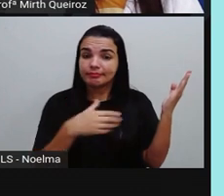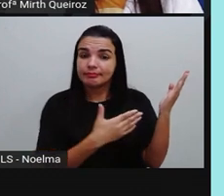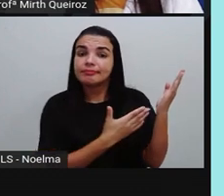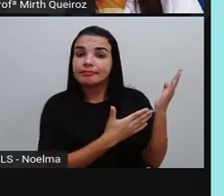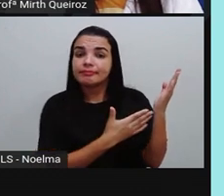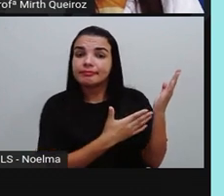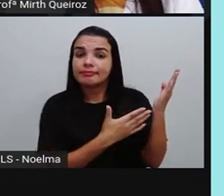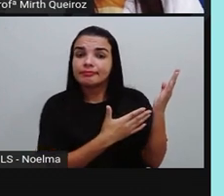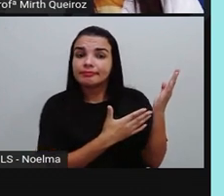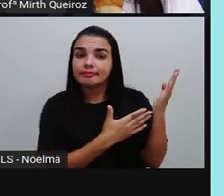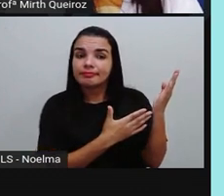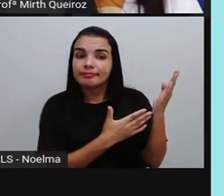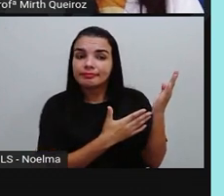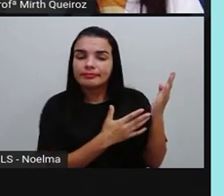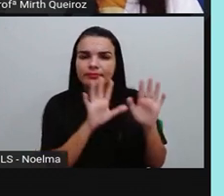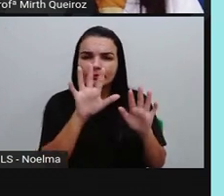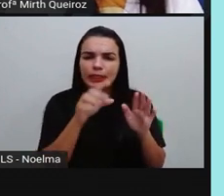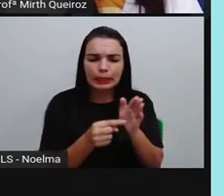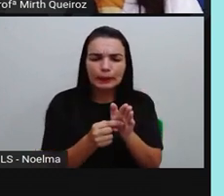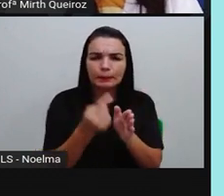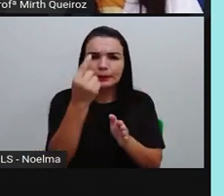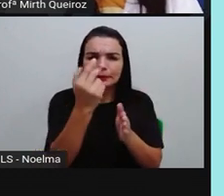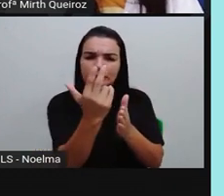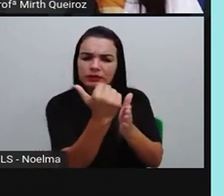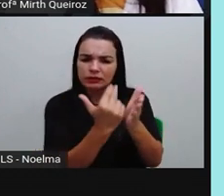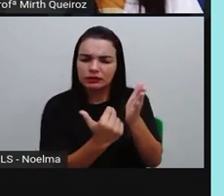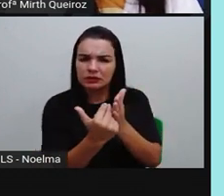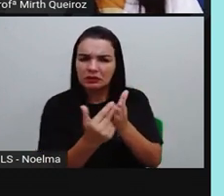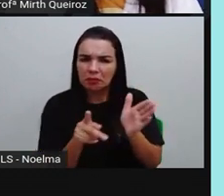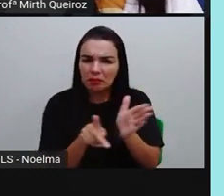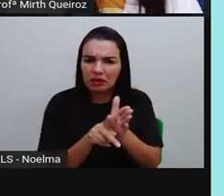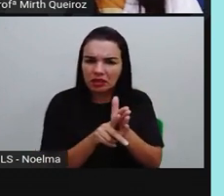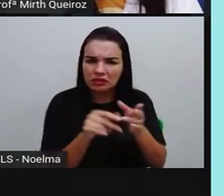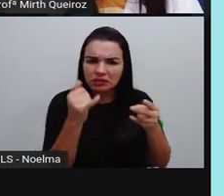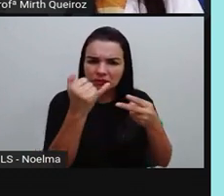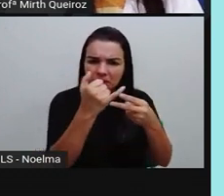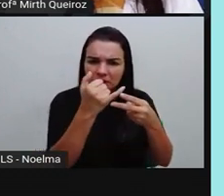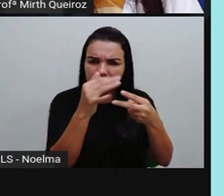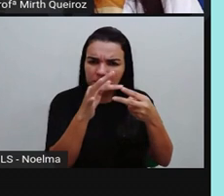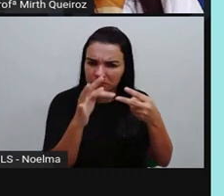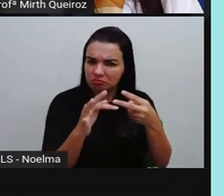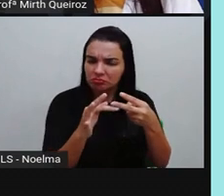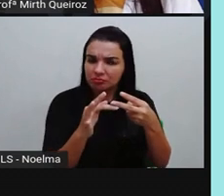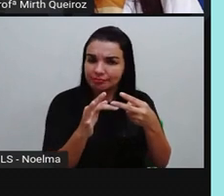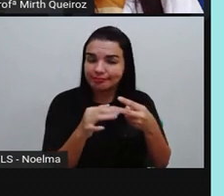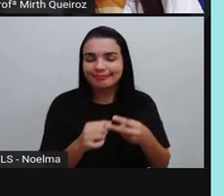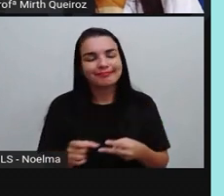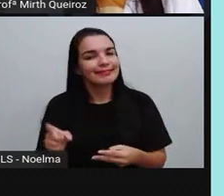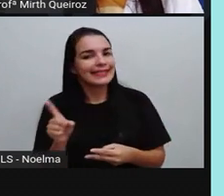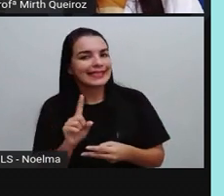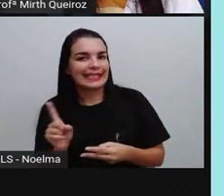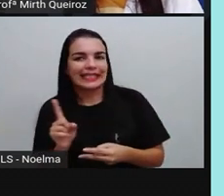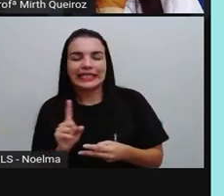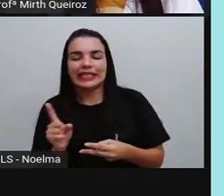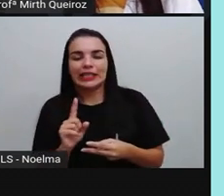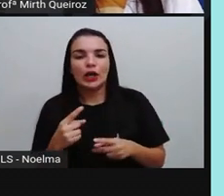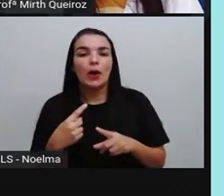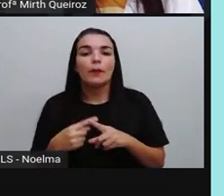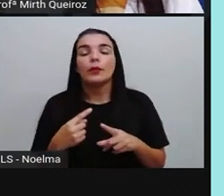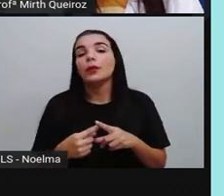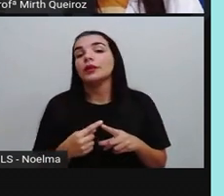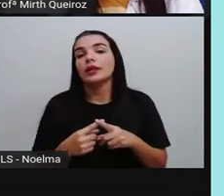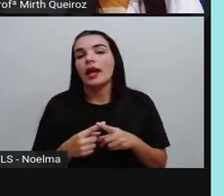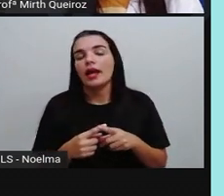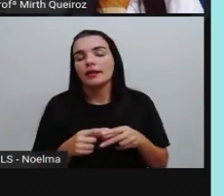polígono? Essa primeira figura, ela é um polígono? Não, ela não pode ser considerada um polígono, porque é uma